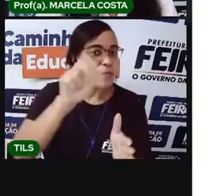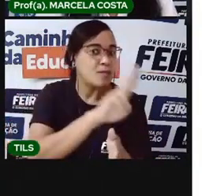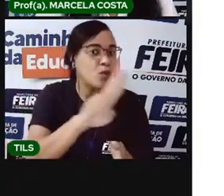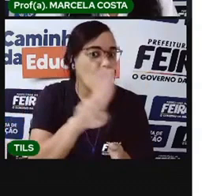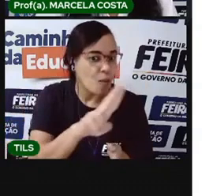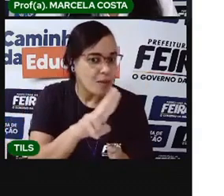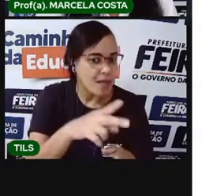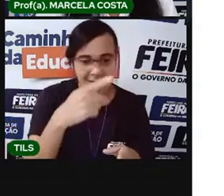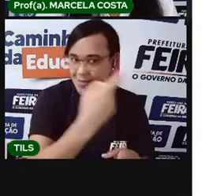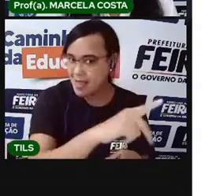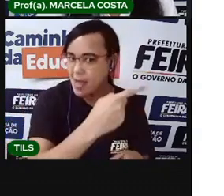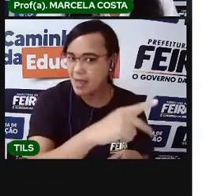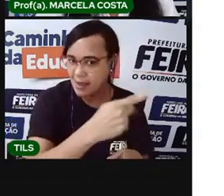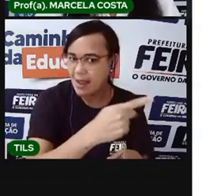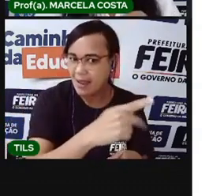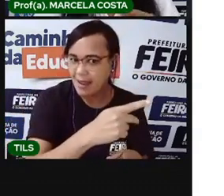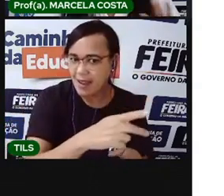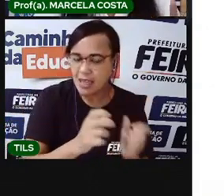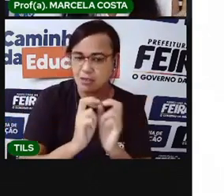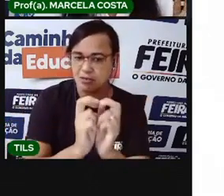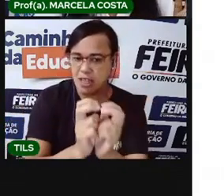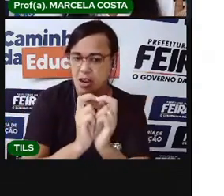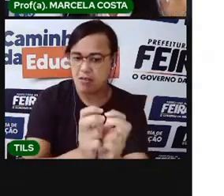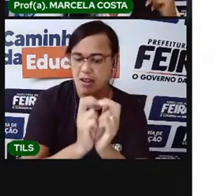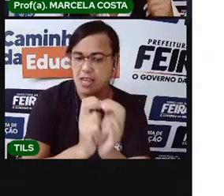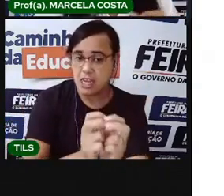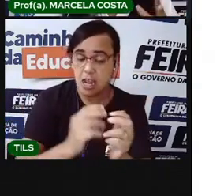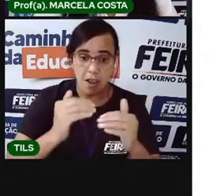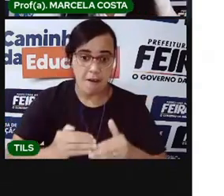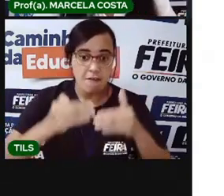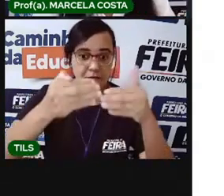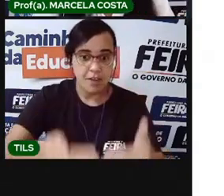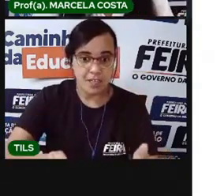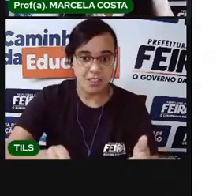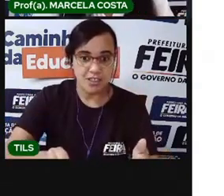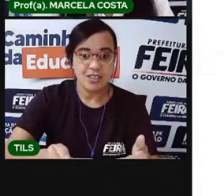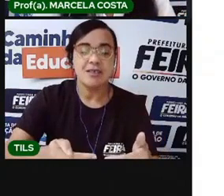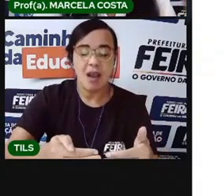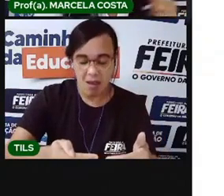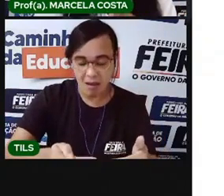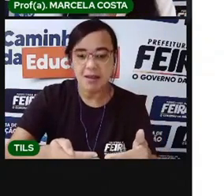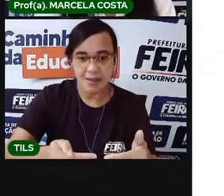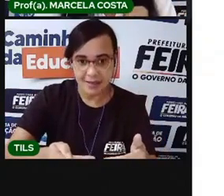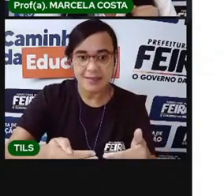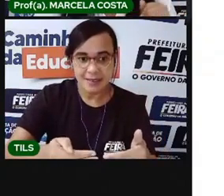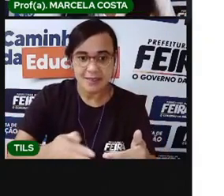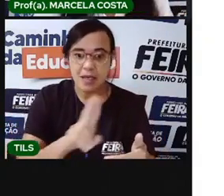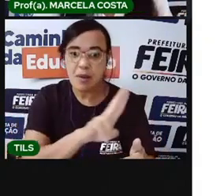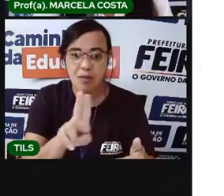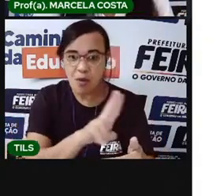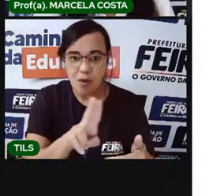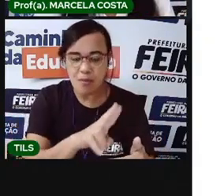a locomotiva. Vem logo no início. Certo, não sei como o mundo conhece Bianca. Bianca, Bianca.